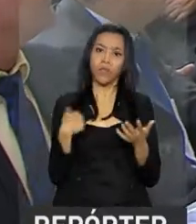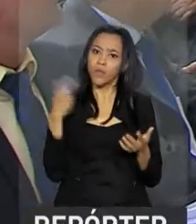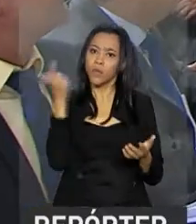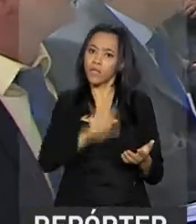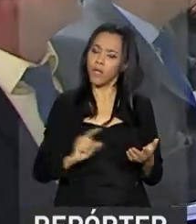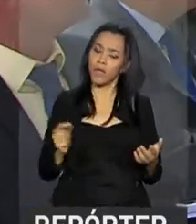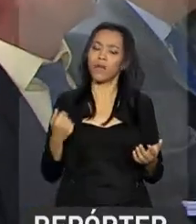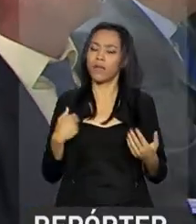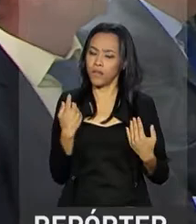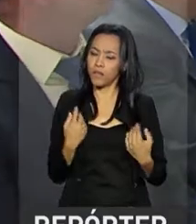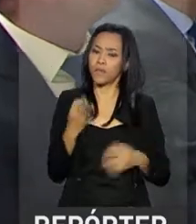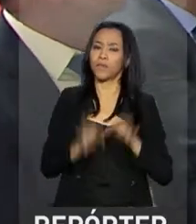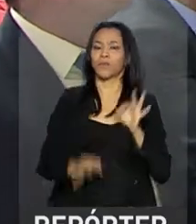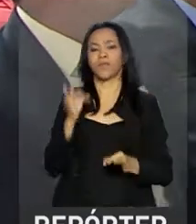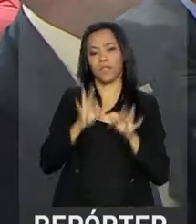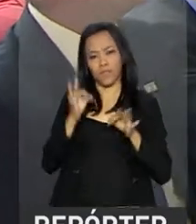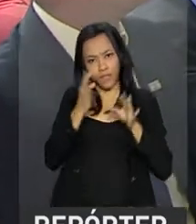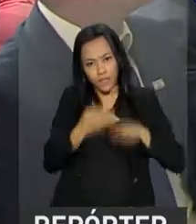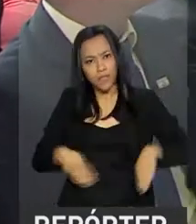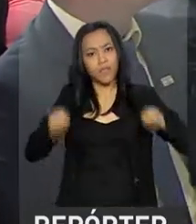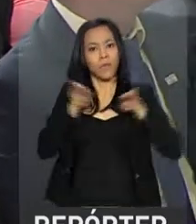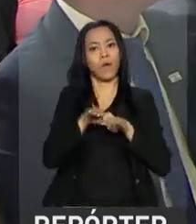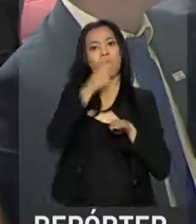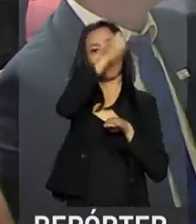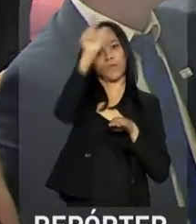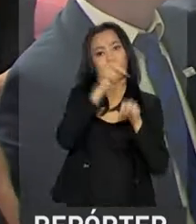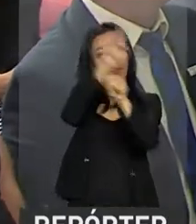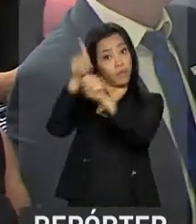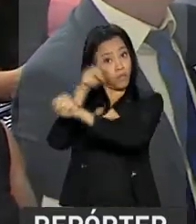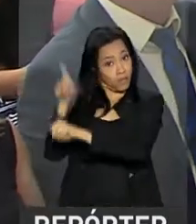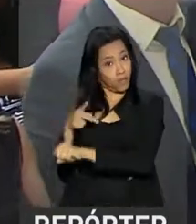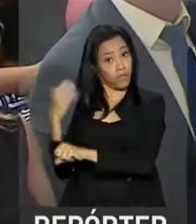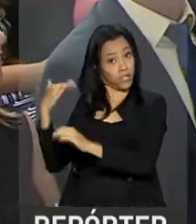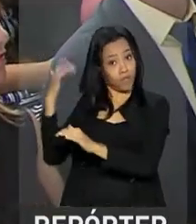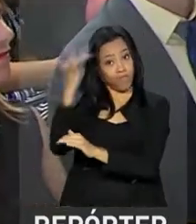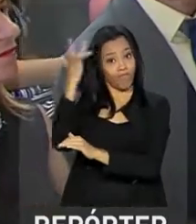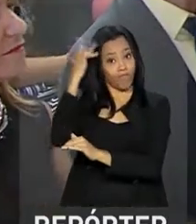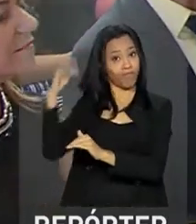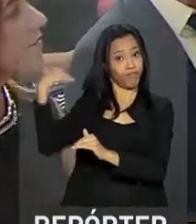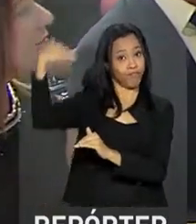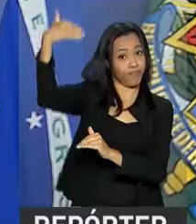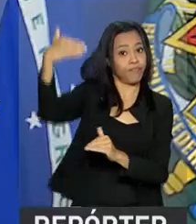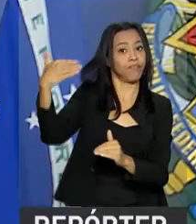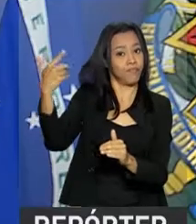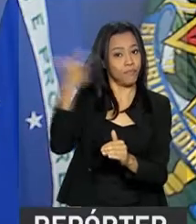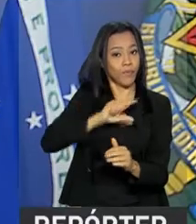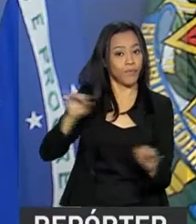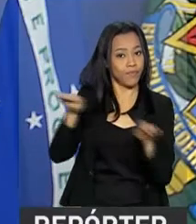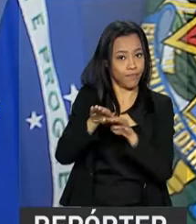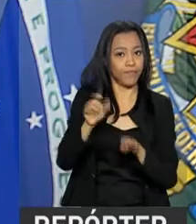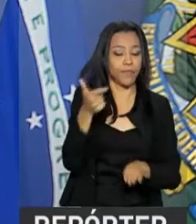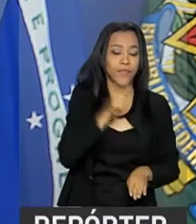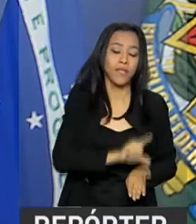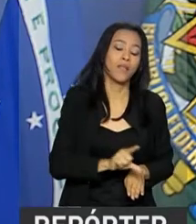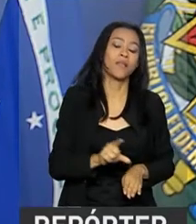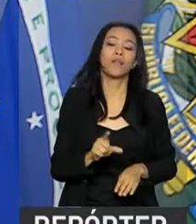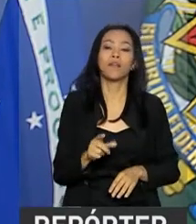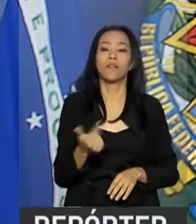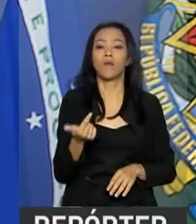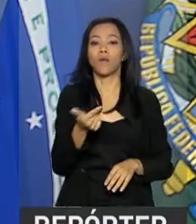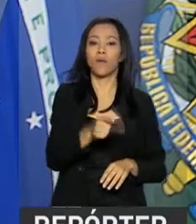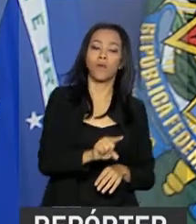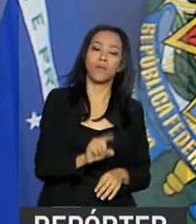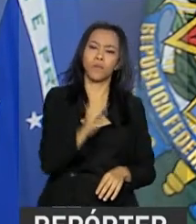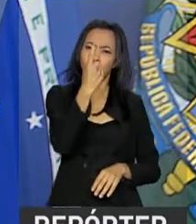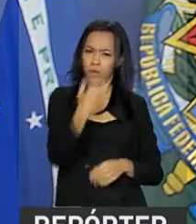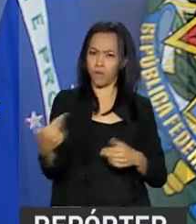justiça e bem-estar dos países desenvolvidos. E para tudo isso, a chave, na verdade, além de muitas outras, é uma